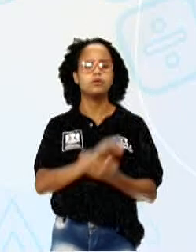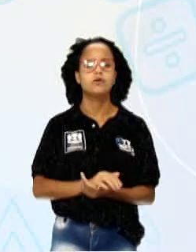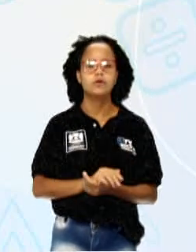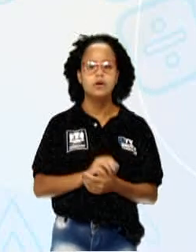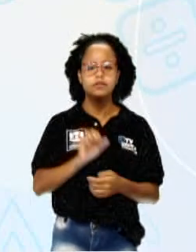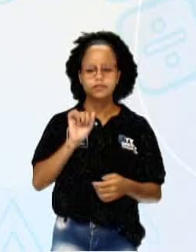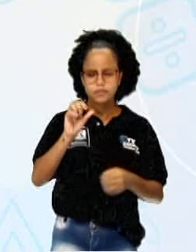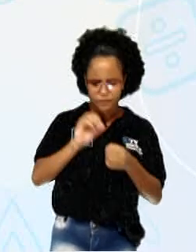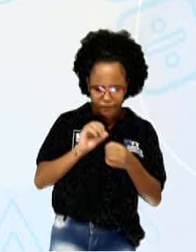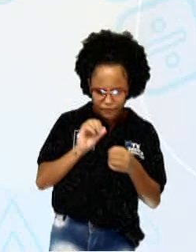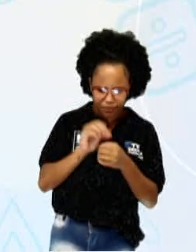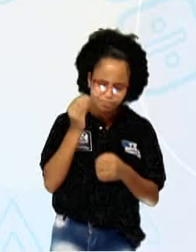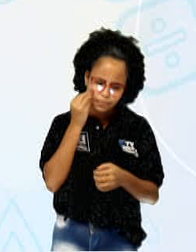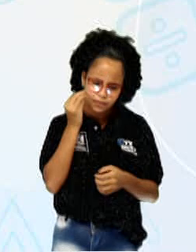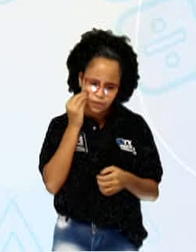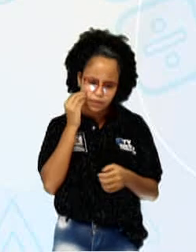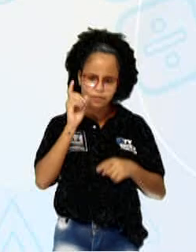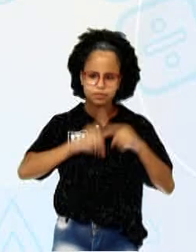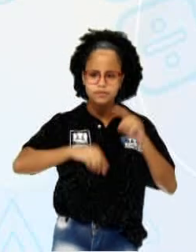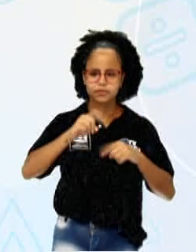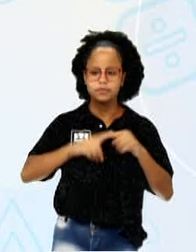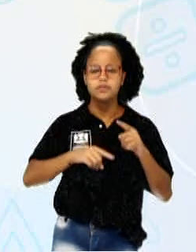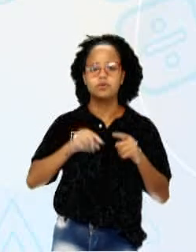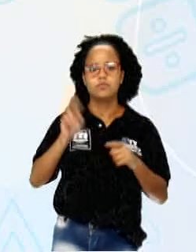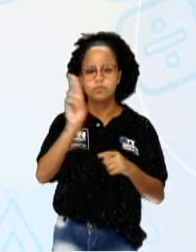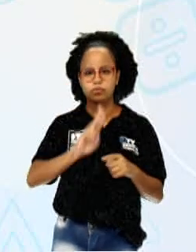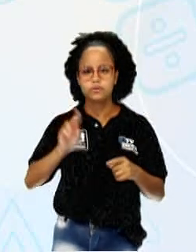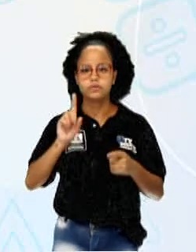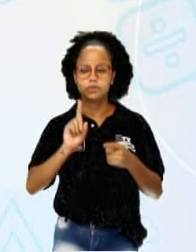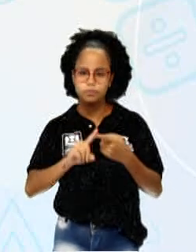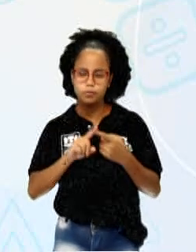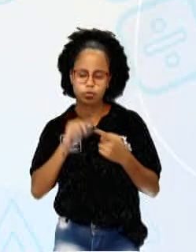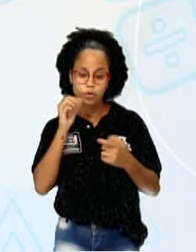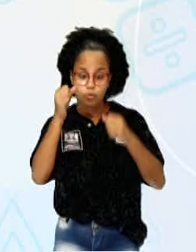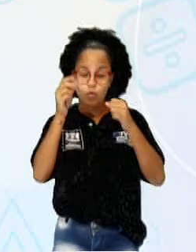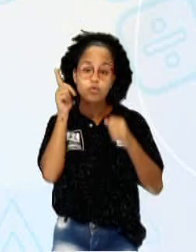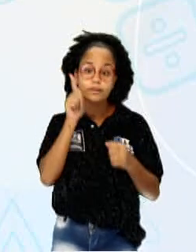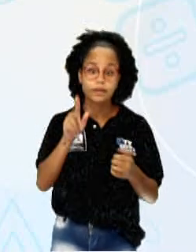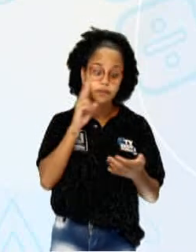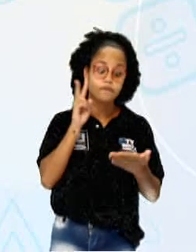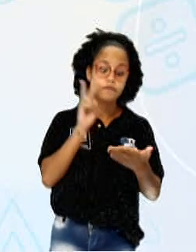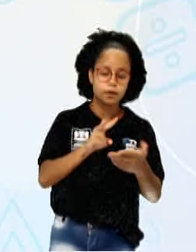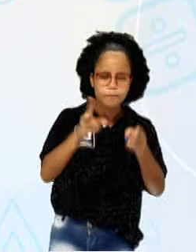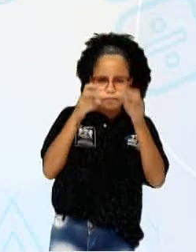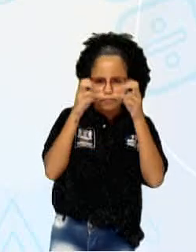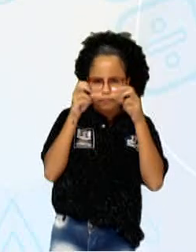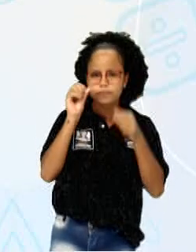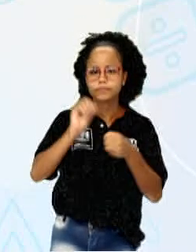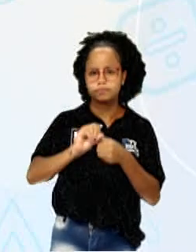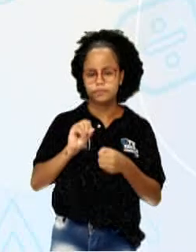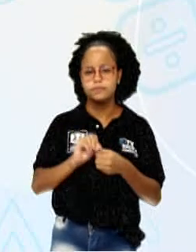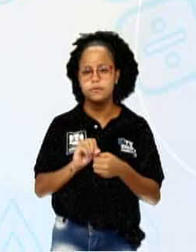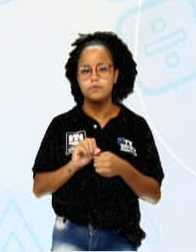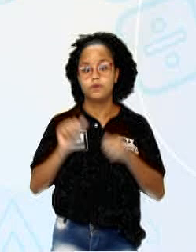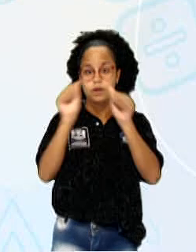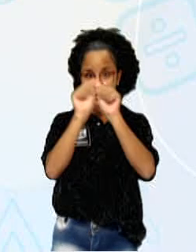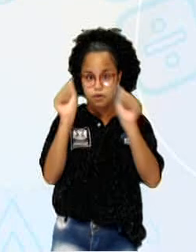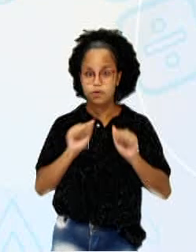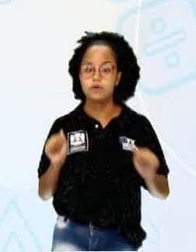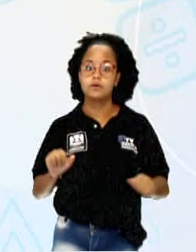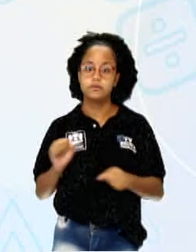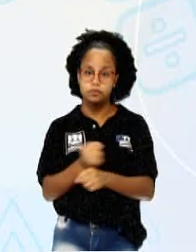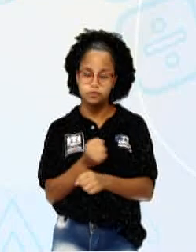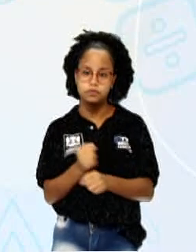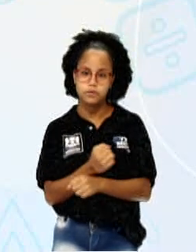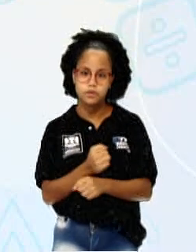de materialidade nas artes, tratamos principalmente do que podemos ver, perceber e fazer para que a arte ou a obra de